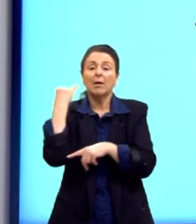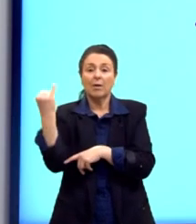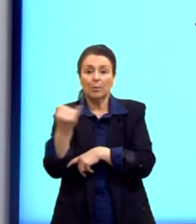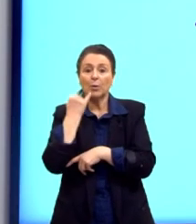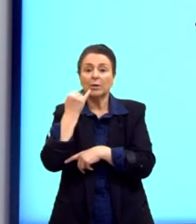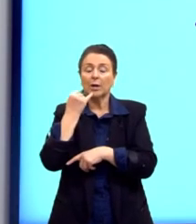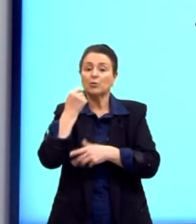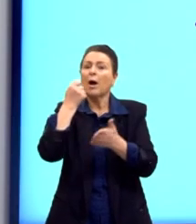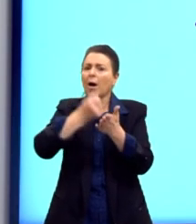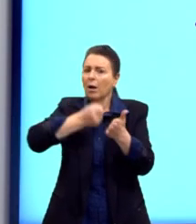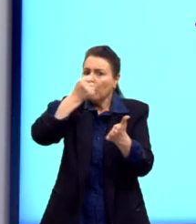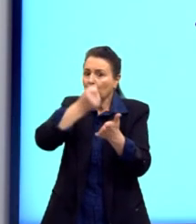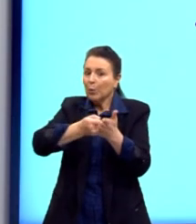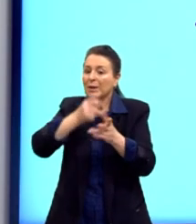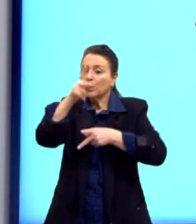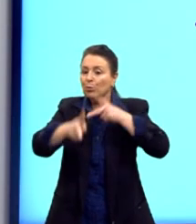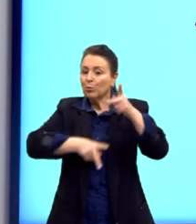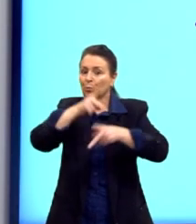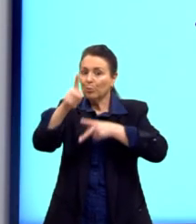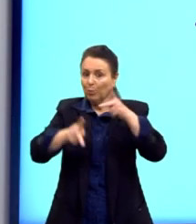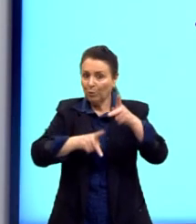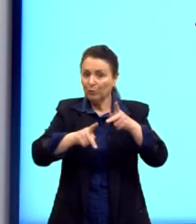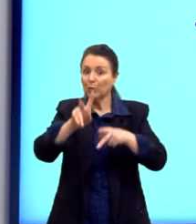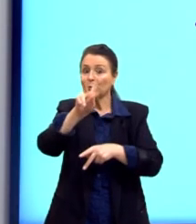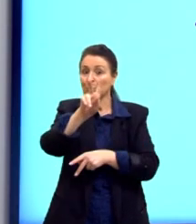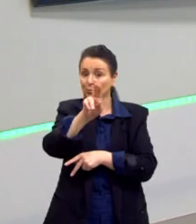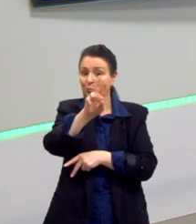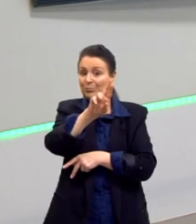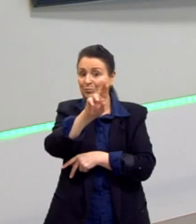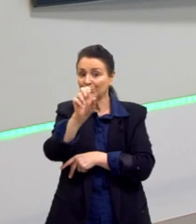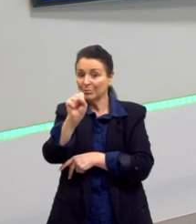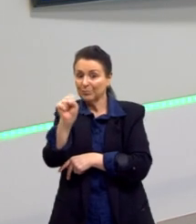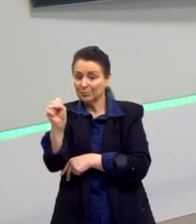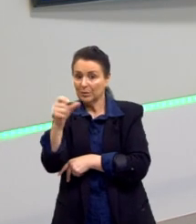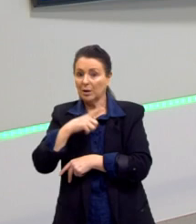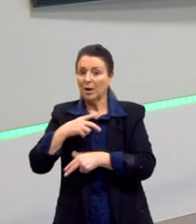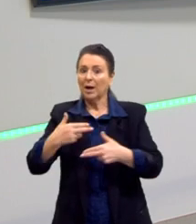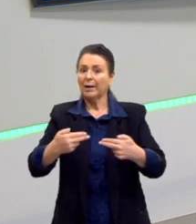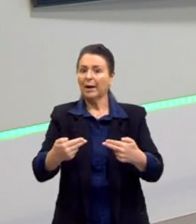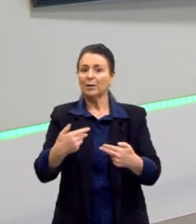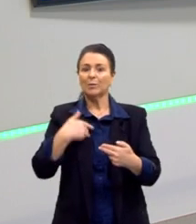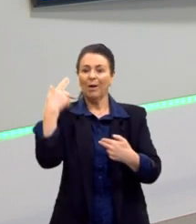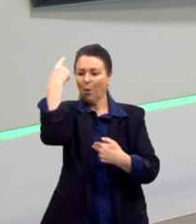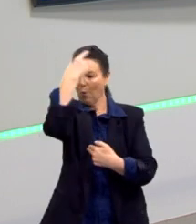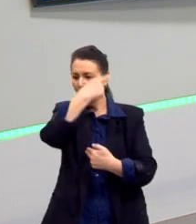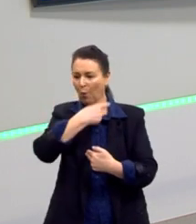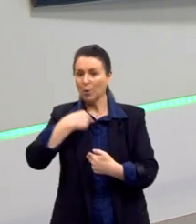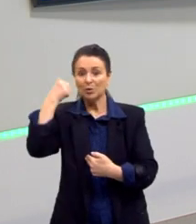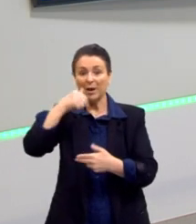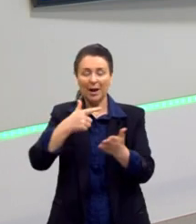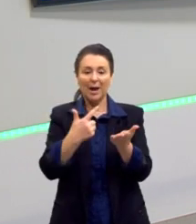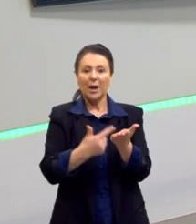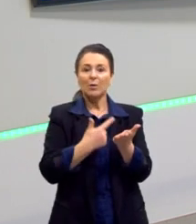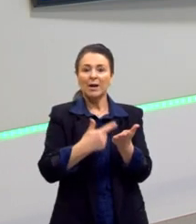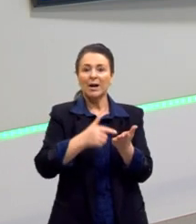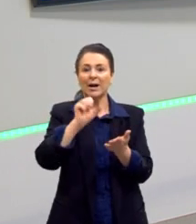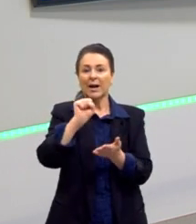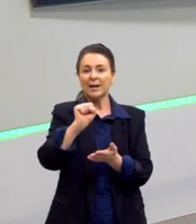a luta dos soviéticos. Tem um livro muito interessante, que é A Guerra Não Tem Rosto de Mulher, da Svetlana